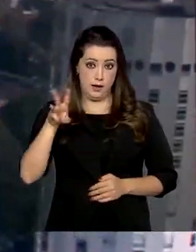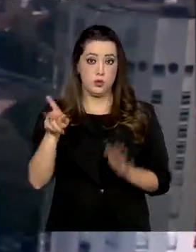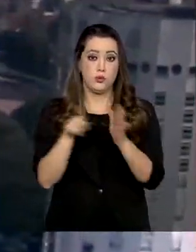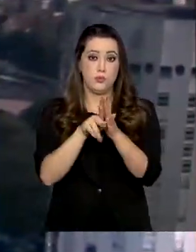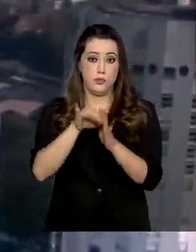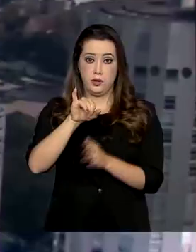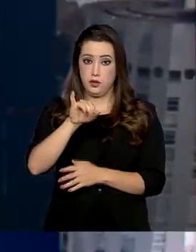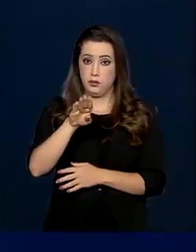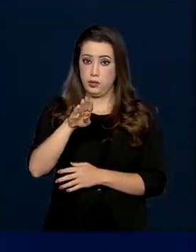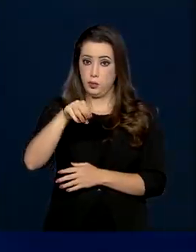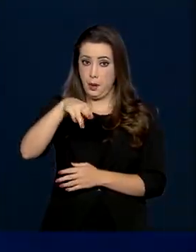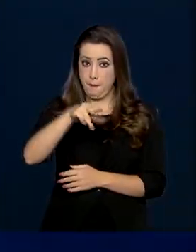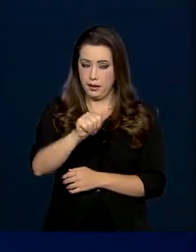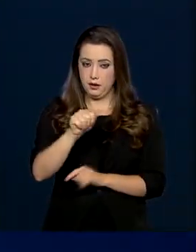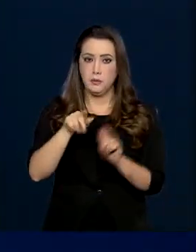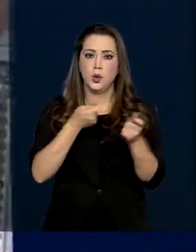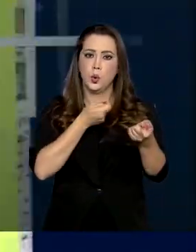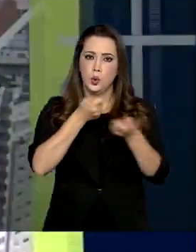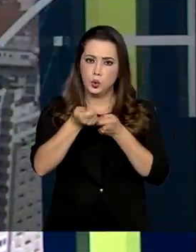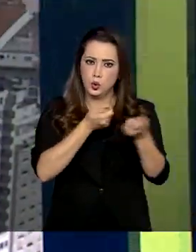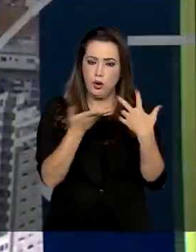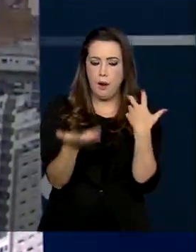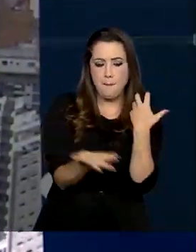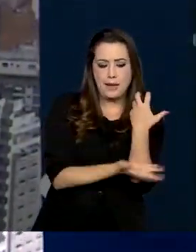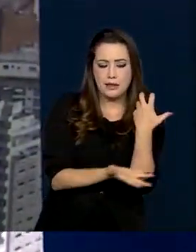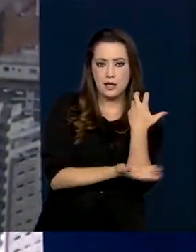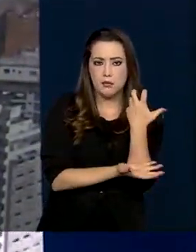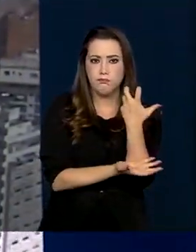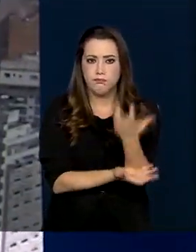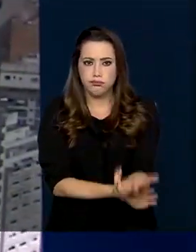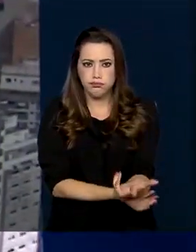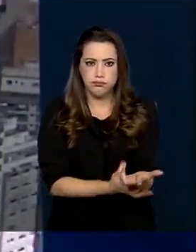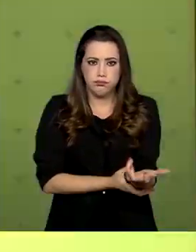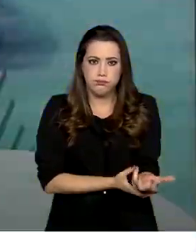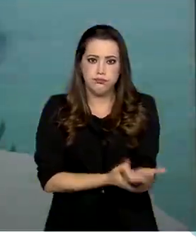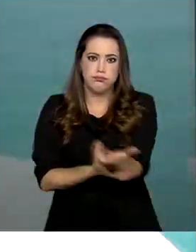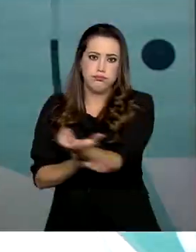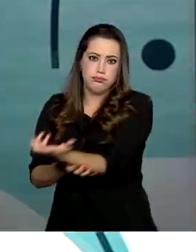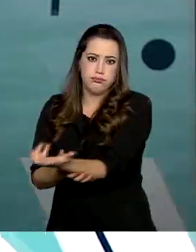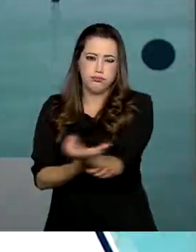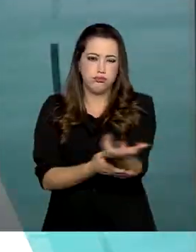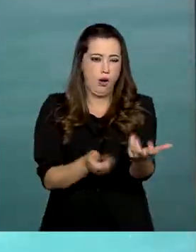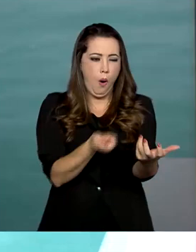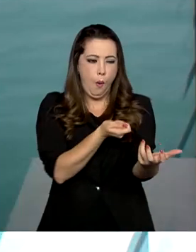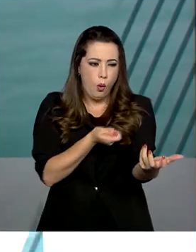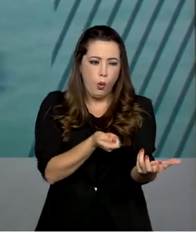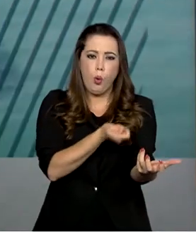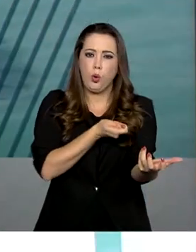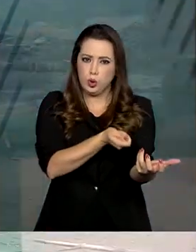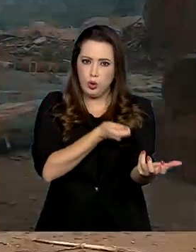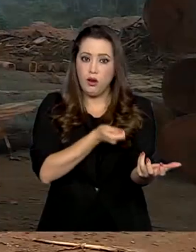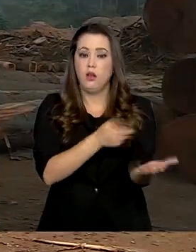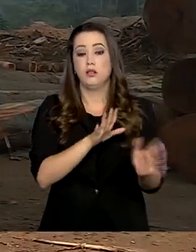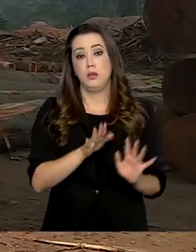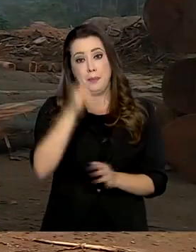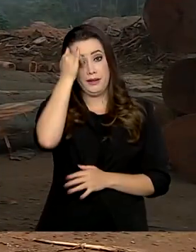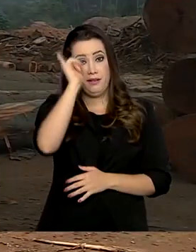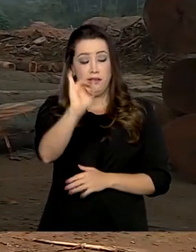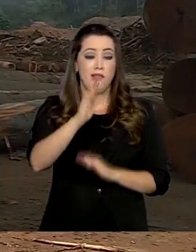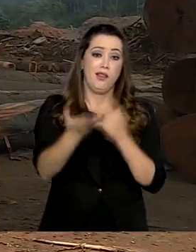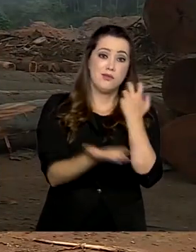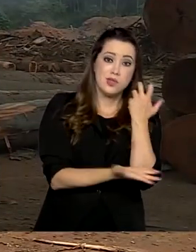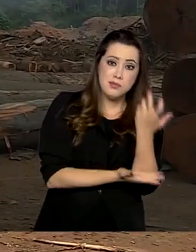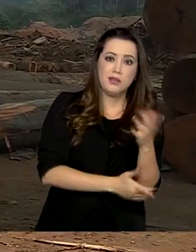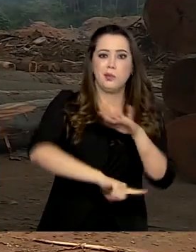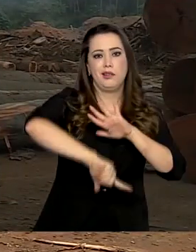Ibama vai controlar a retirada de madeira, rastreando desde a origem e combatendo o desmatamento ilegal. Isso porque, a